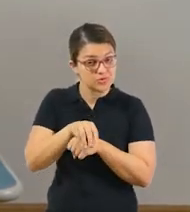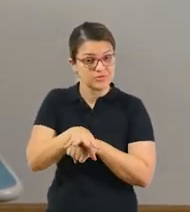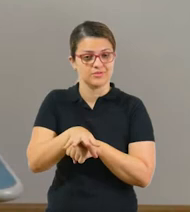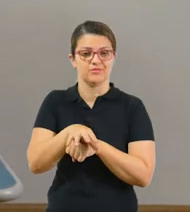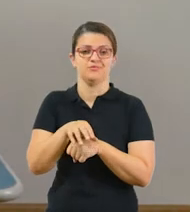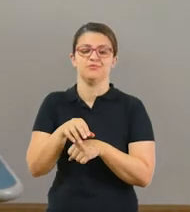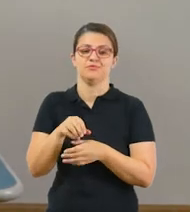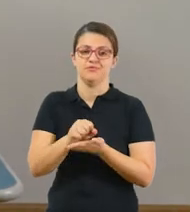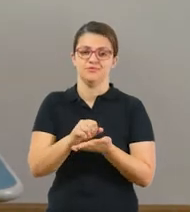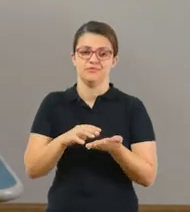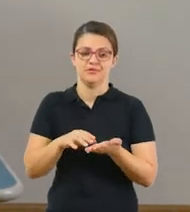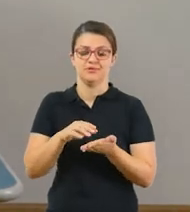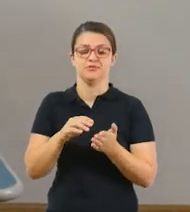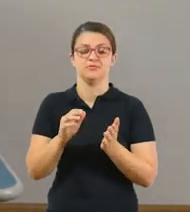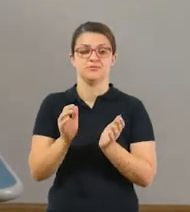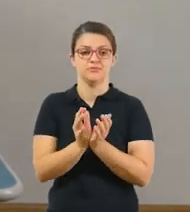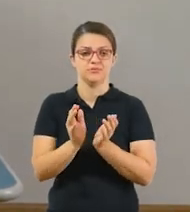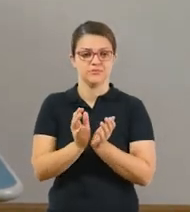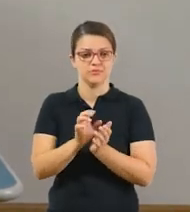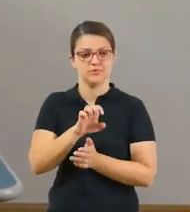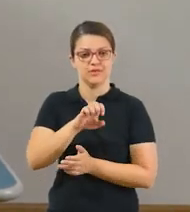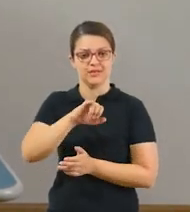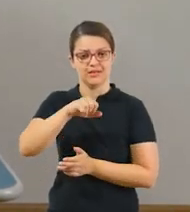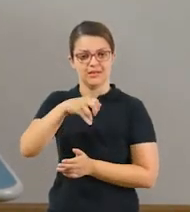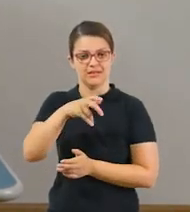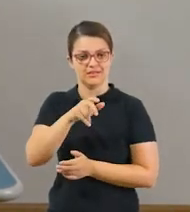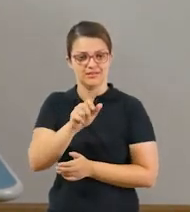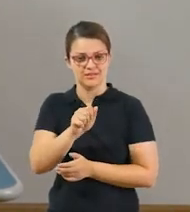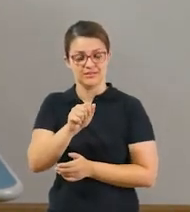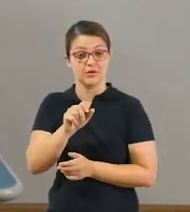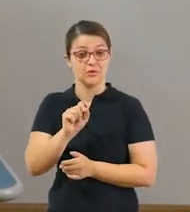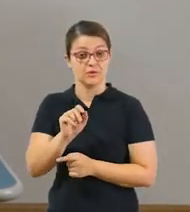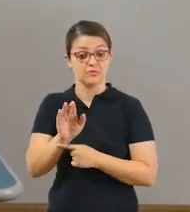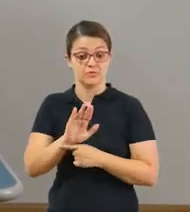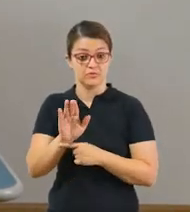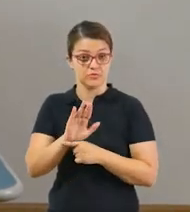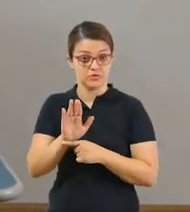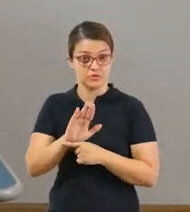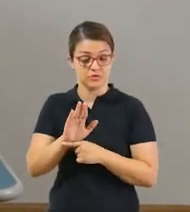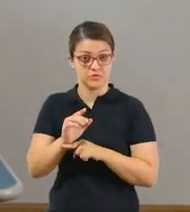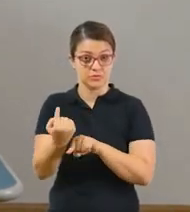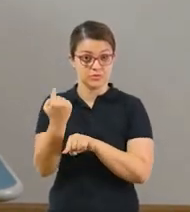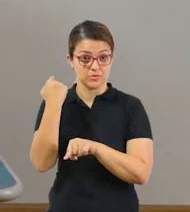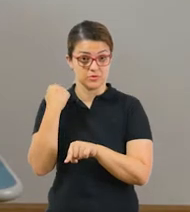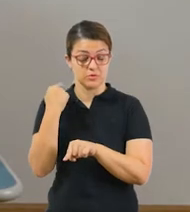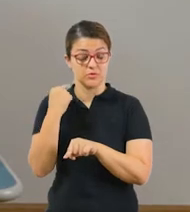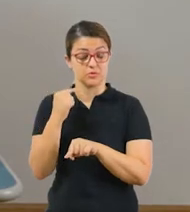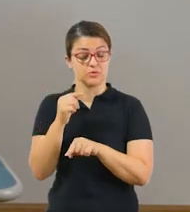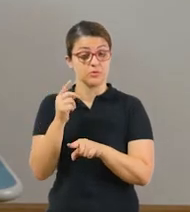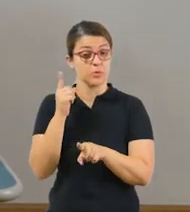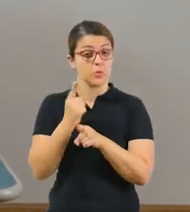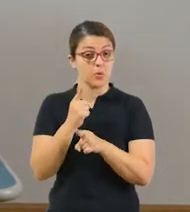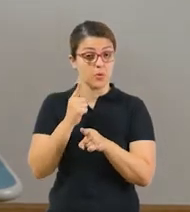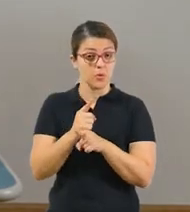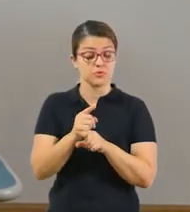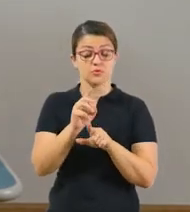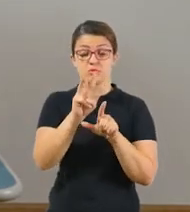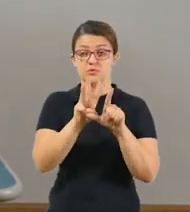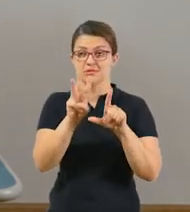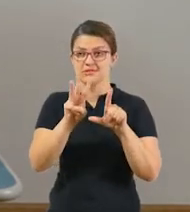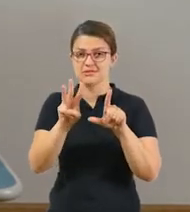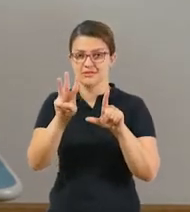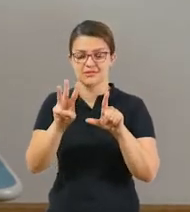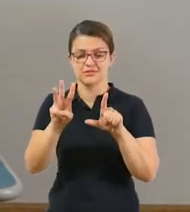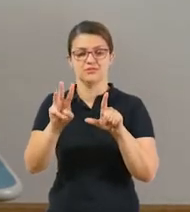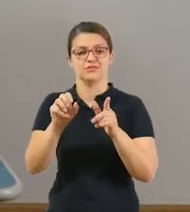vocês alunos da EJA. Lembrando que o acesso a esses vídeos e aos anteriores vocês encontram no link lição de casa no